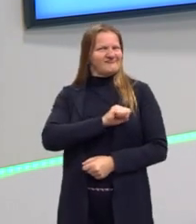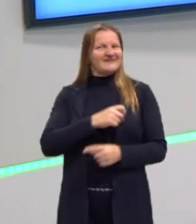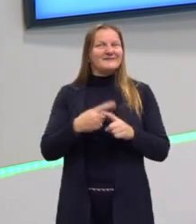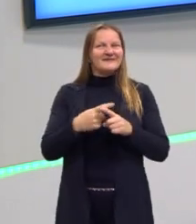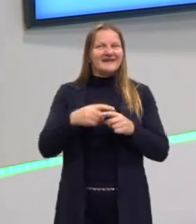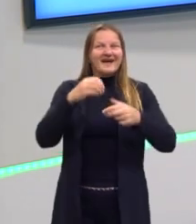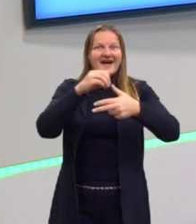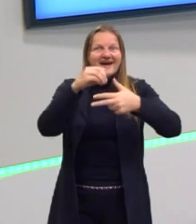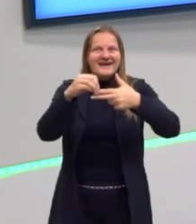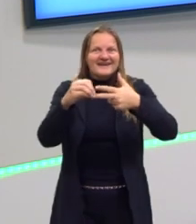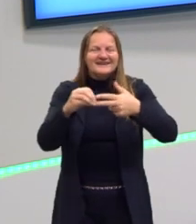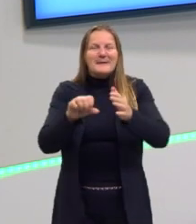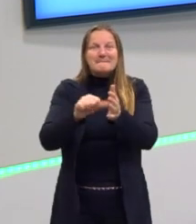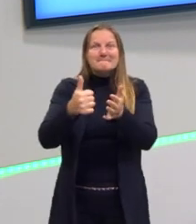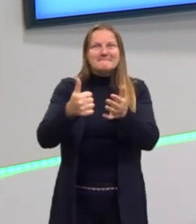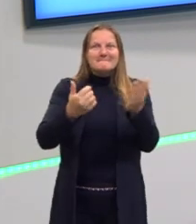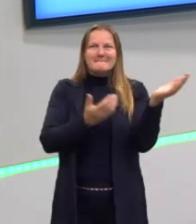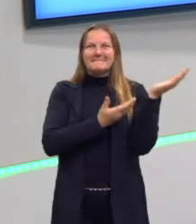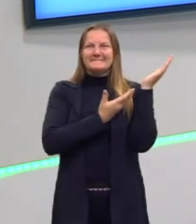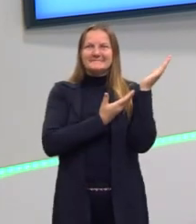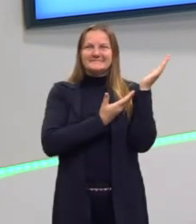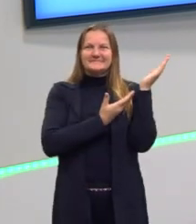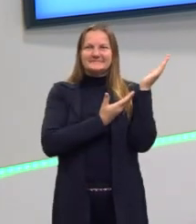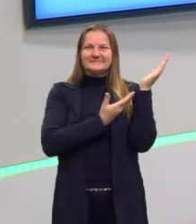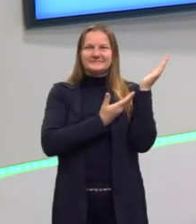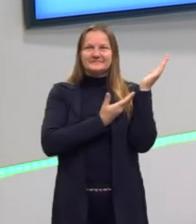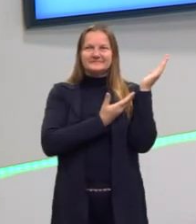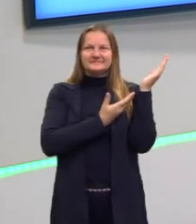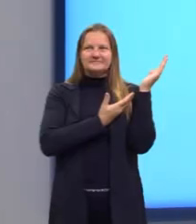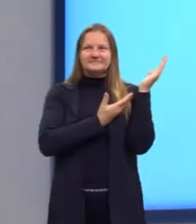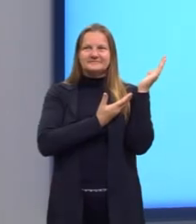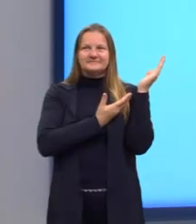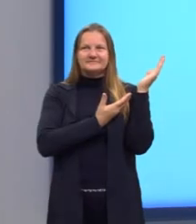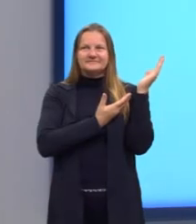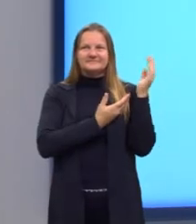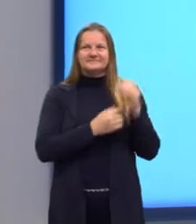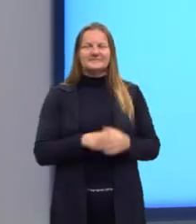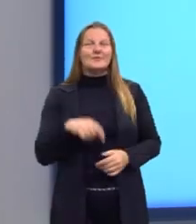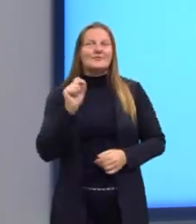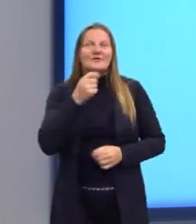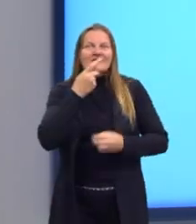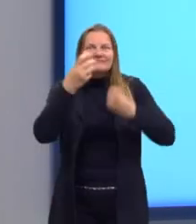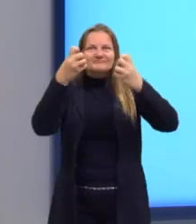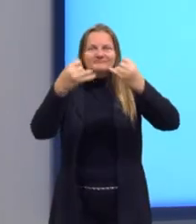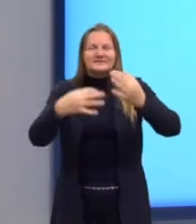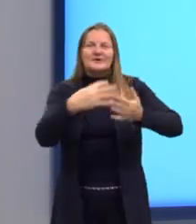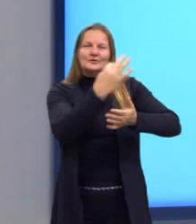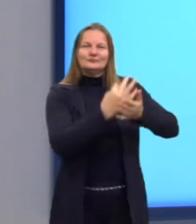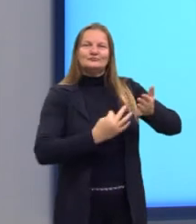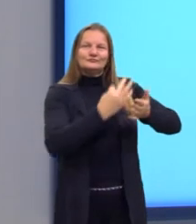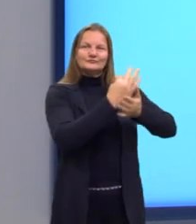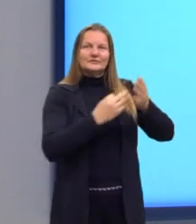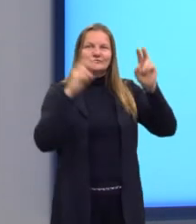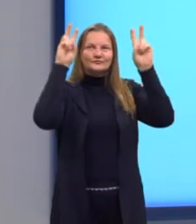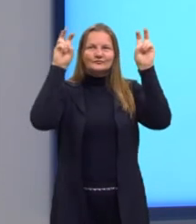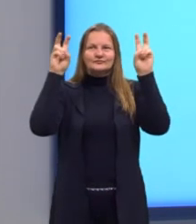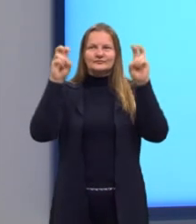falar aí, já vamos começar com uma questão. O nos diz a questão? Ela tem um texto que tem o título.